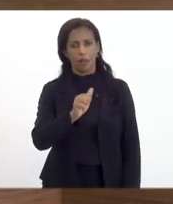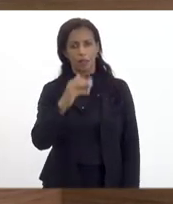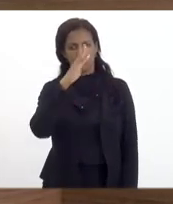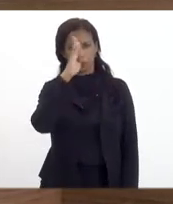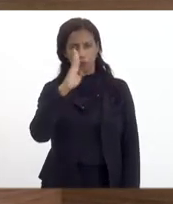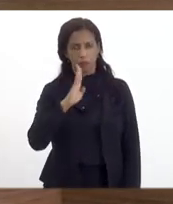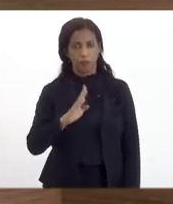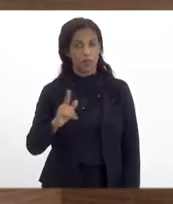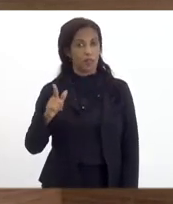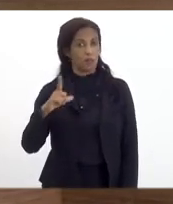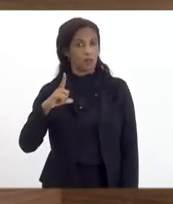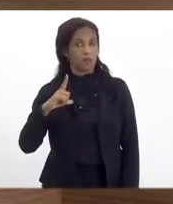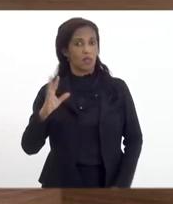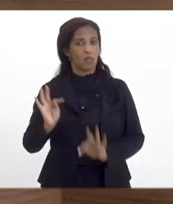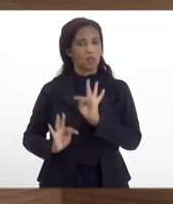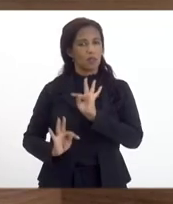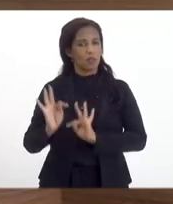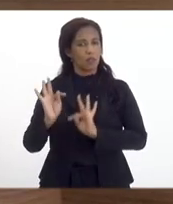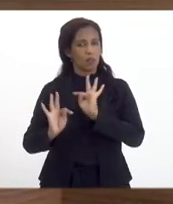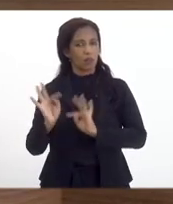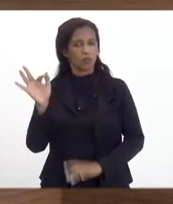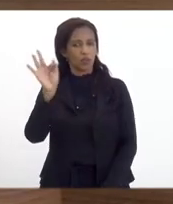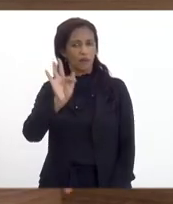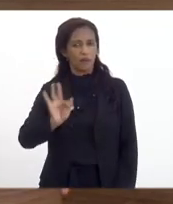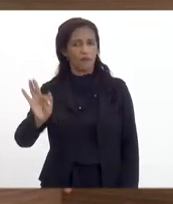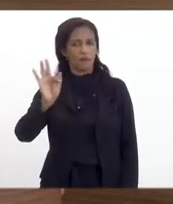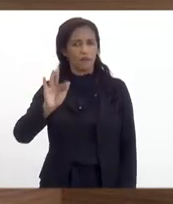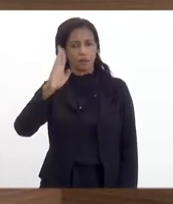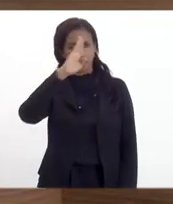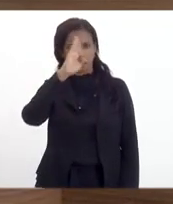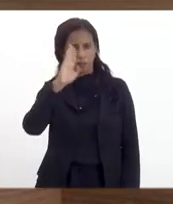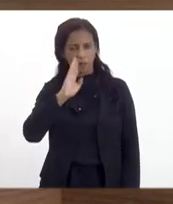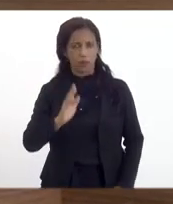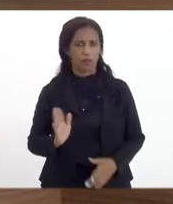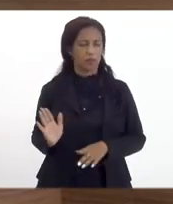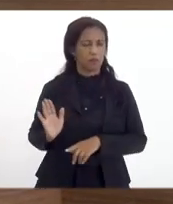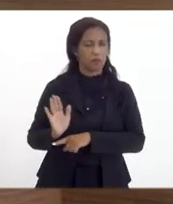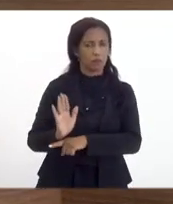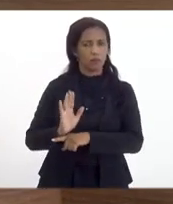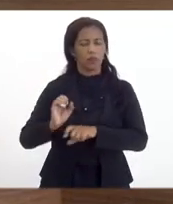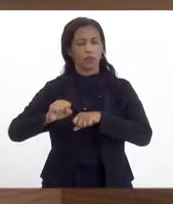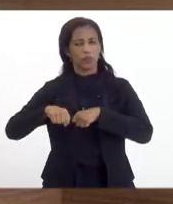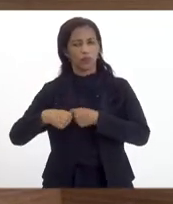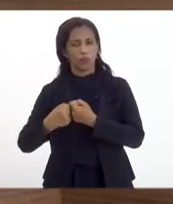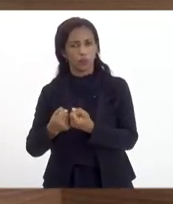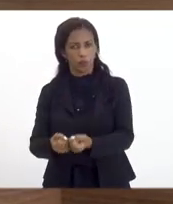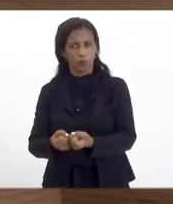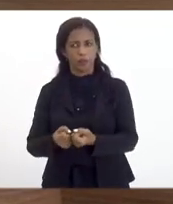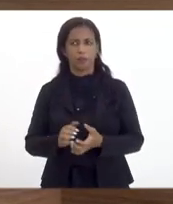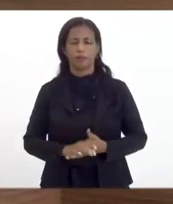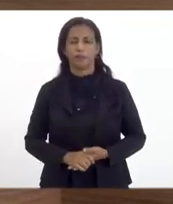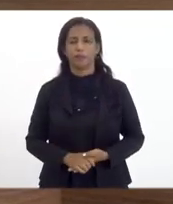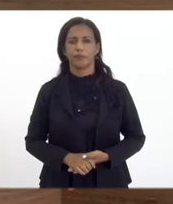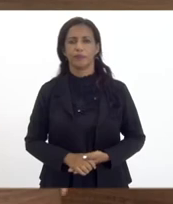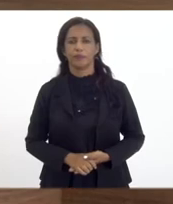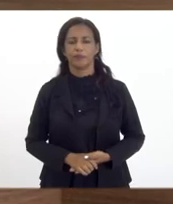tecnologia França-Brasil e promovendo o fortalecimento da soberania nacional.